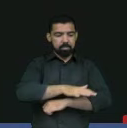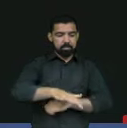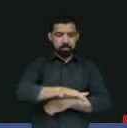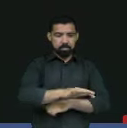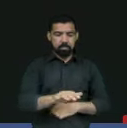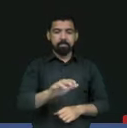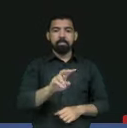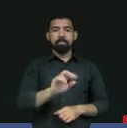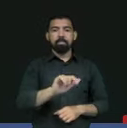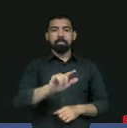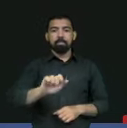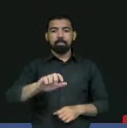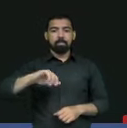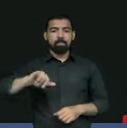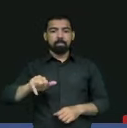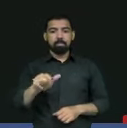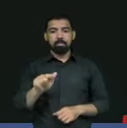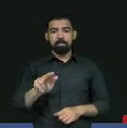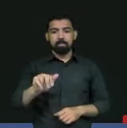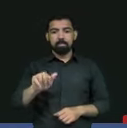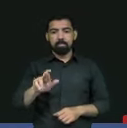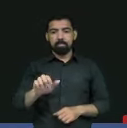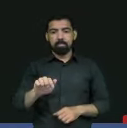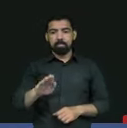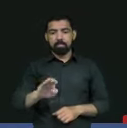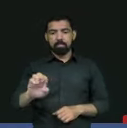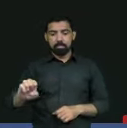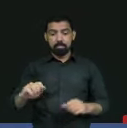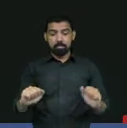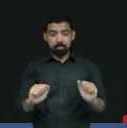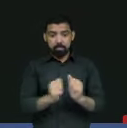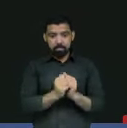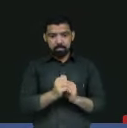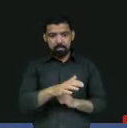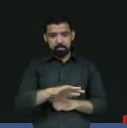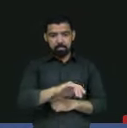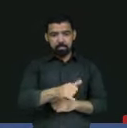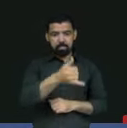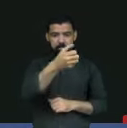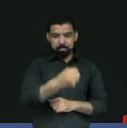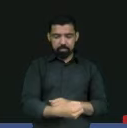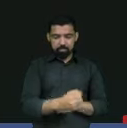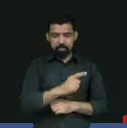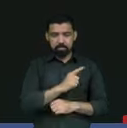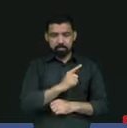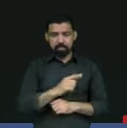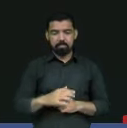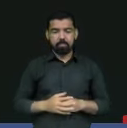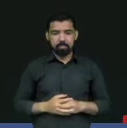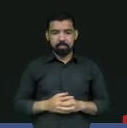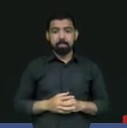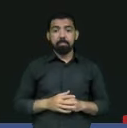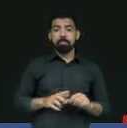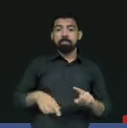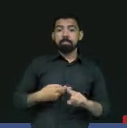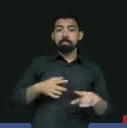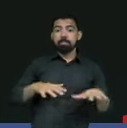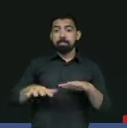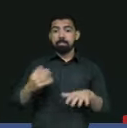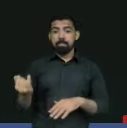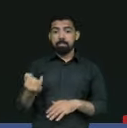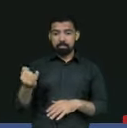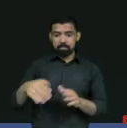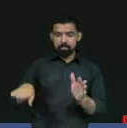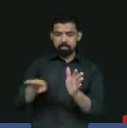ficar em Morada Nova, pertinho de Limoeiro do Norte. Ações importantes que vêm chegando,